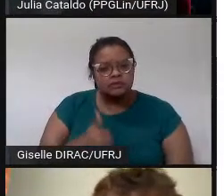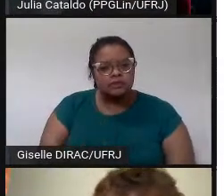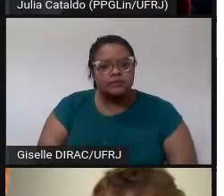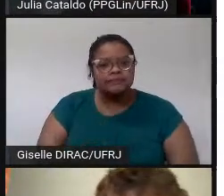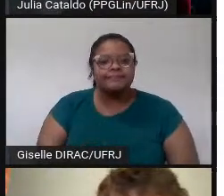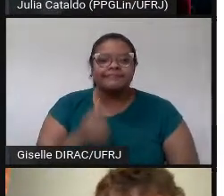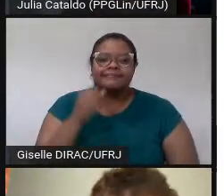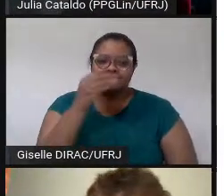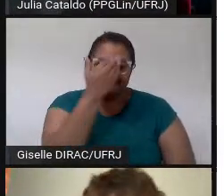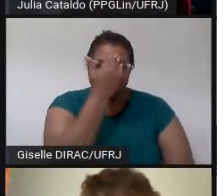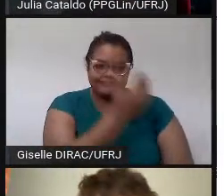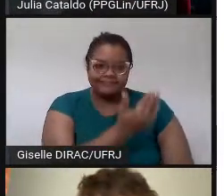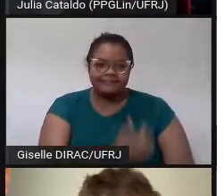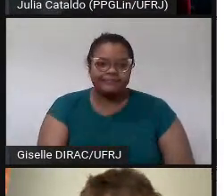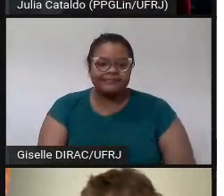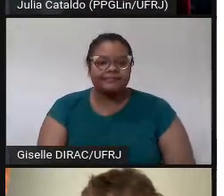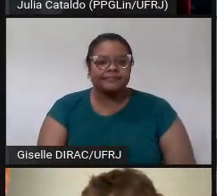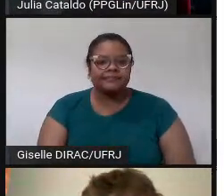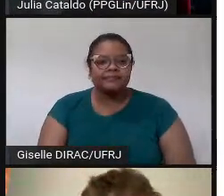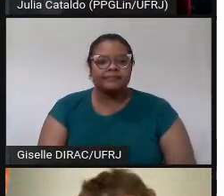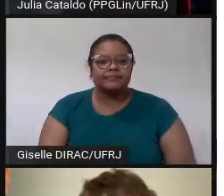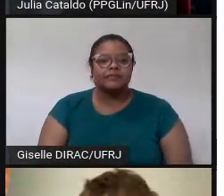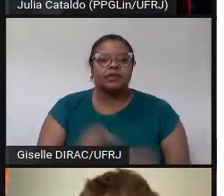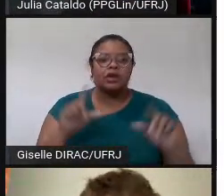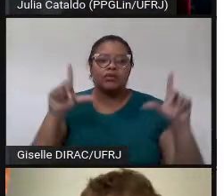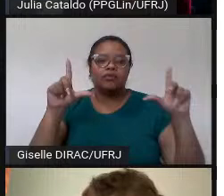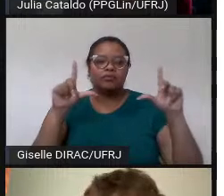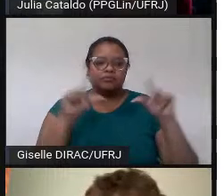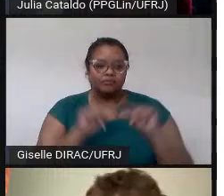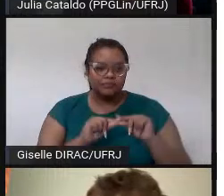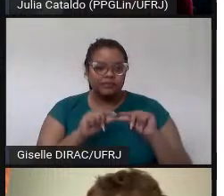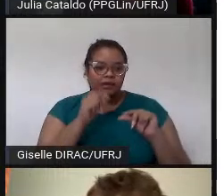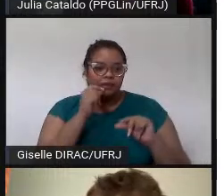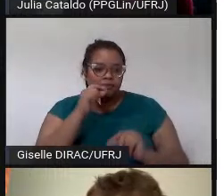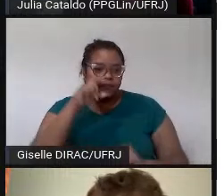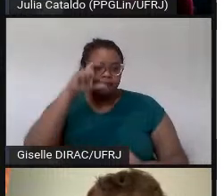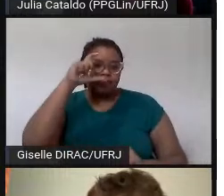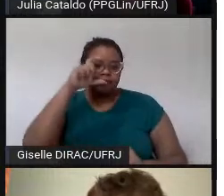Valeu. Vou sair aqui para as janelinhas de vocês ficarem um pouquinho maior.